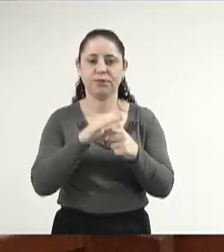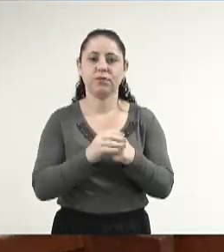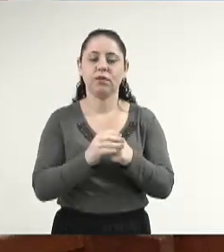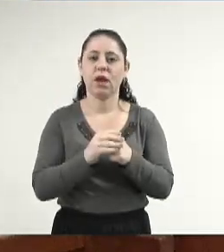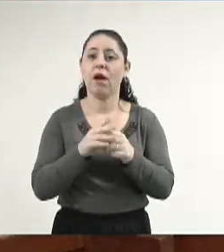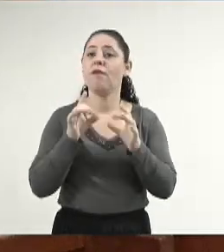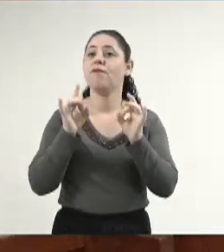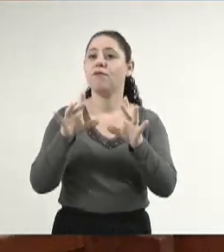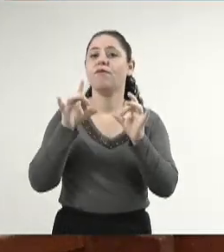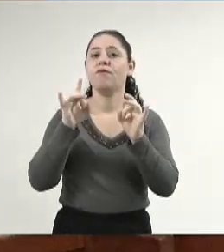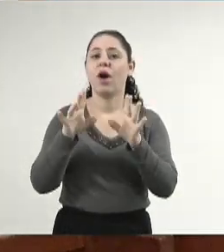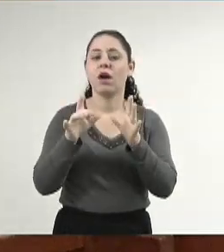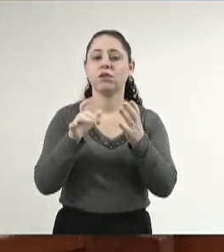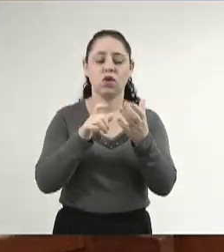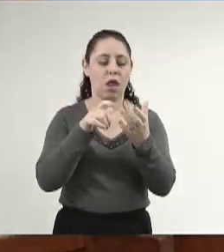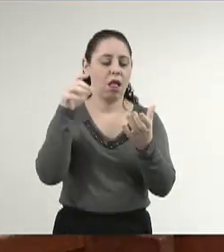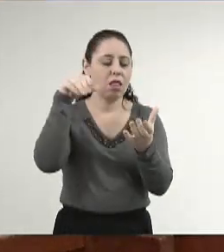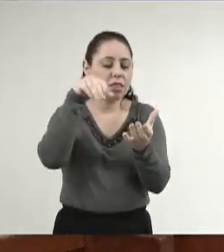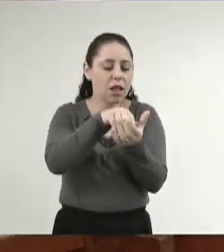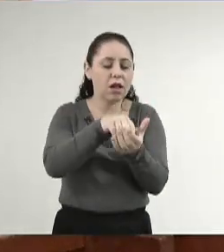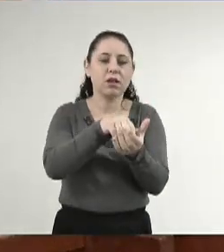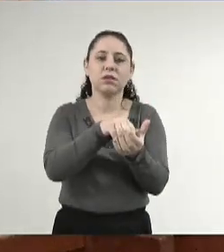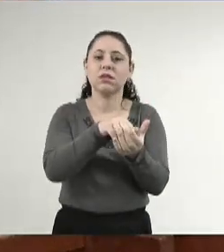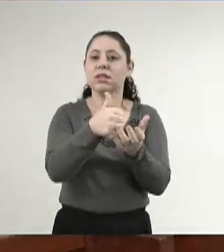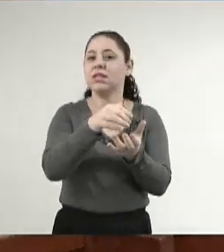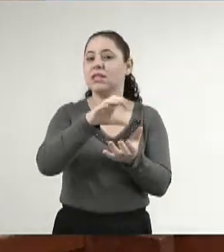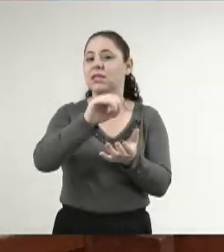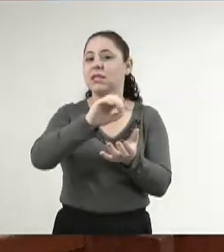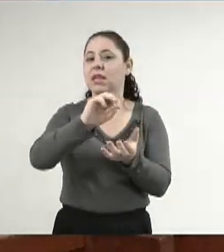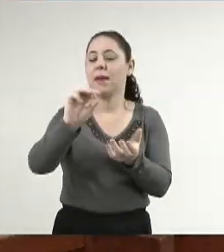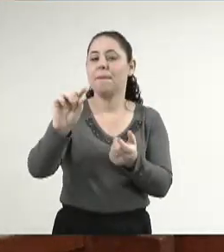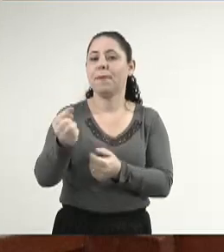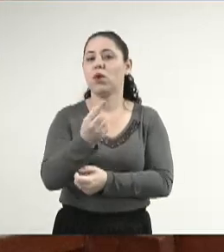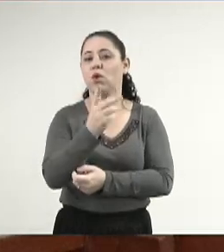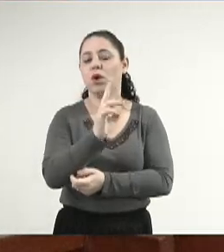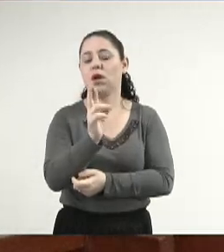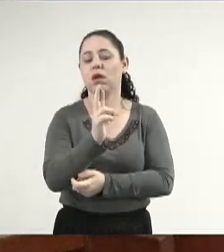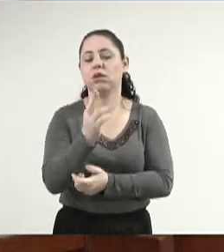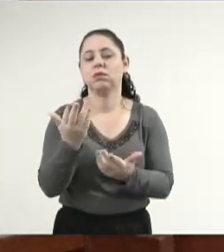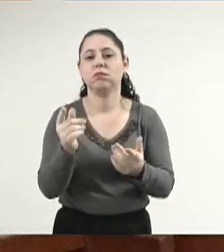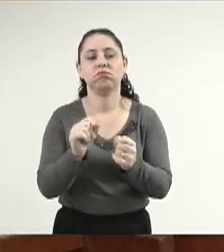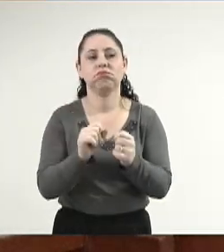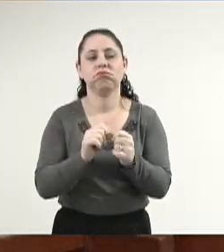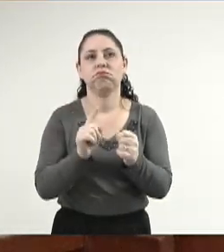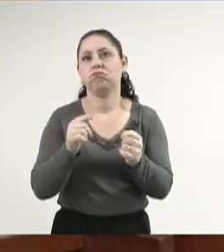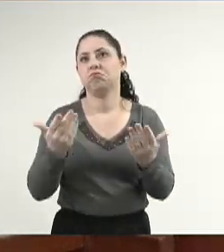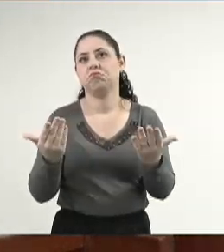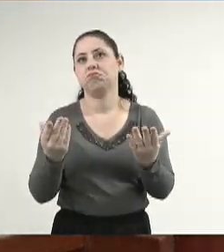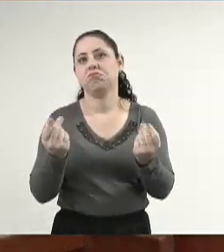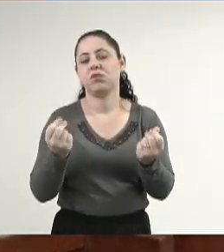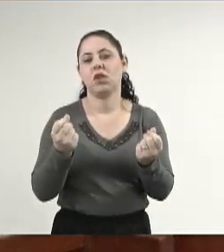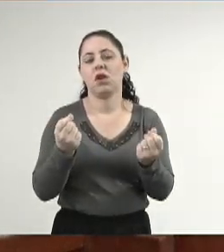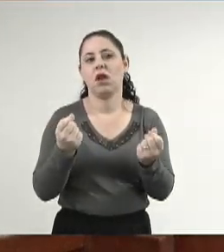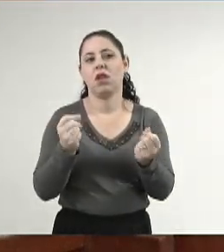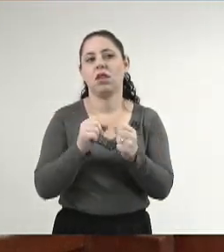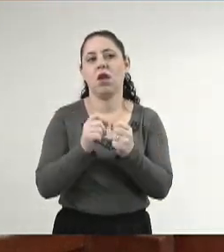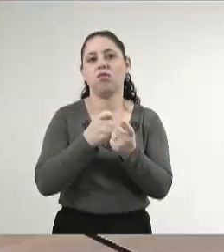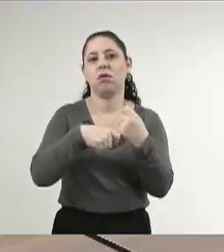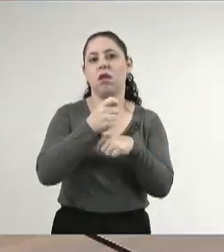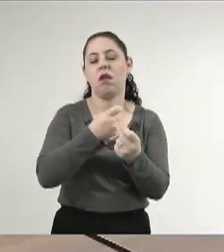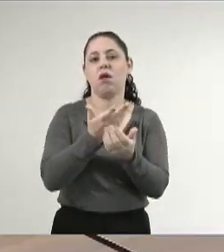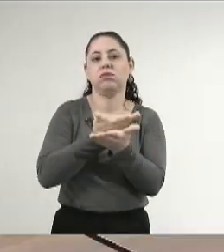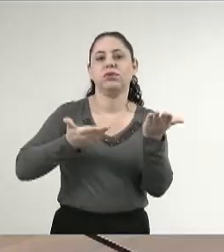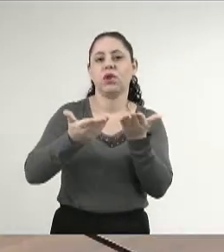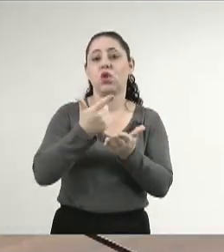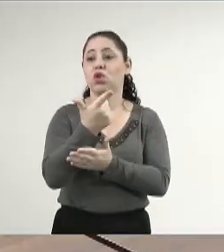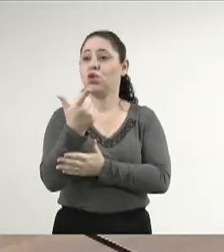camelódromo, que vende capinha de celular, ele para ter 50, 100 mil reais para fazer a capital de giro, como que ele